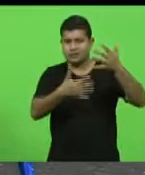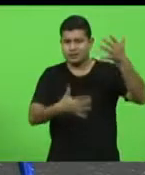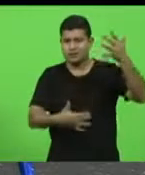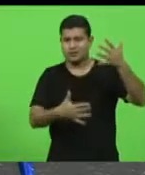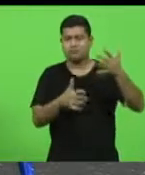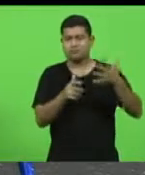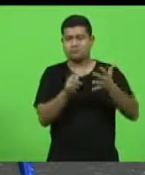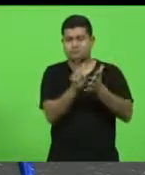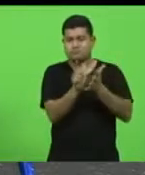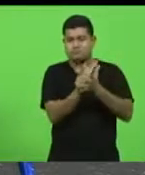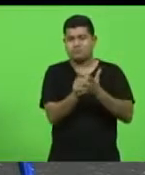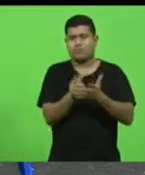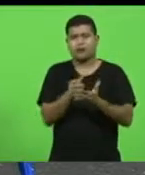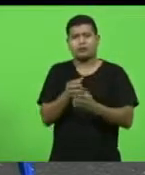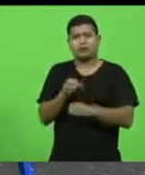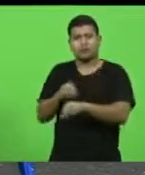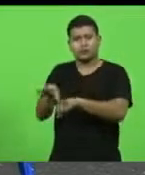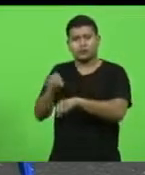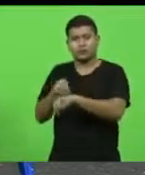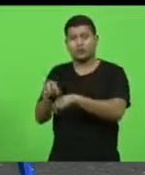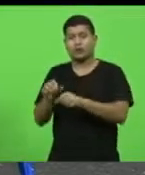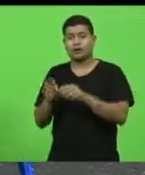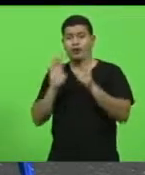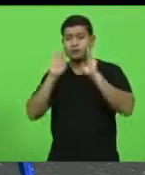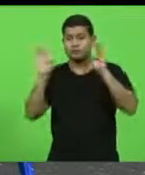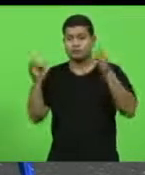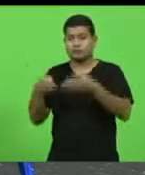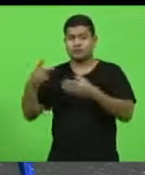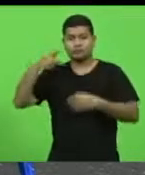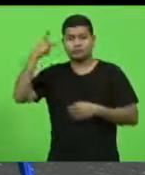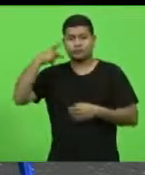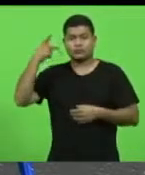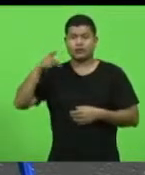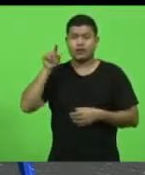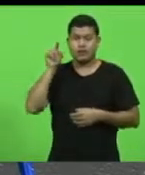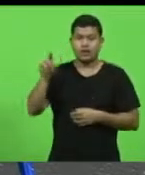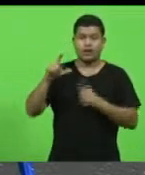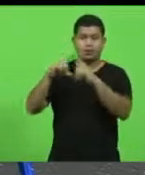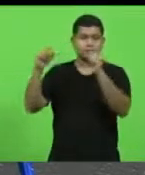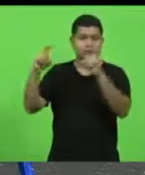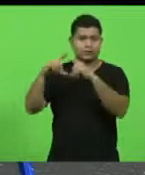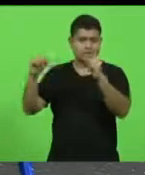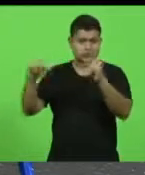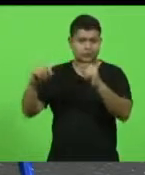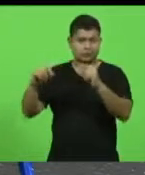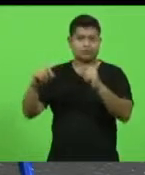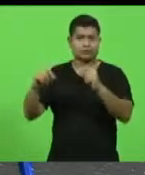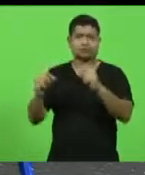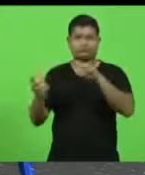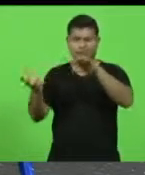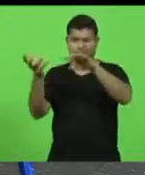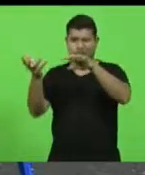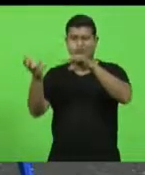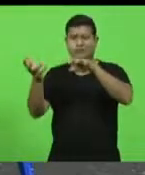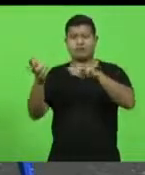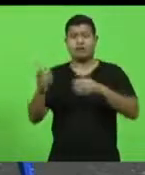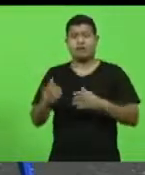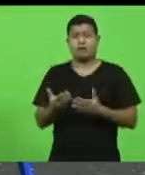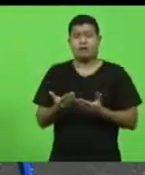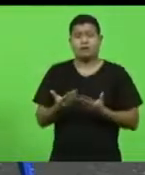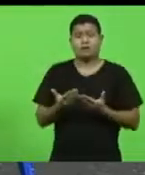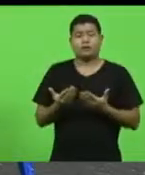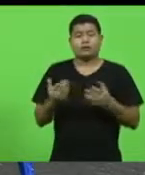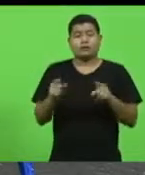para o Fórum Parlamentar em Brasília quanto para